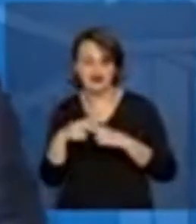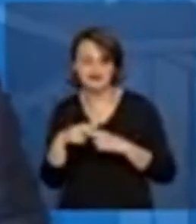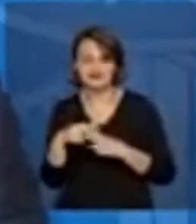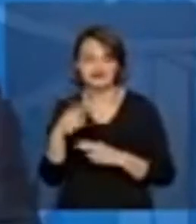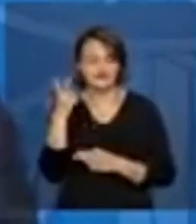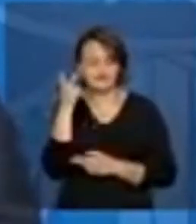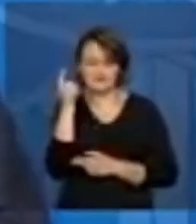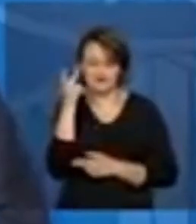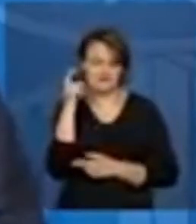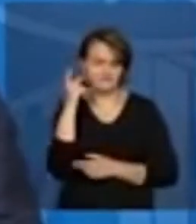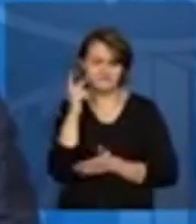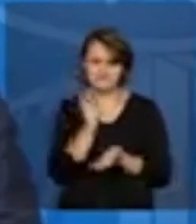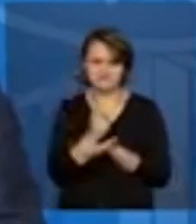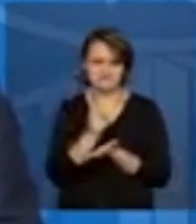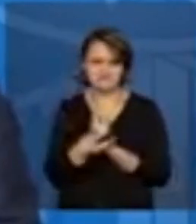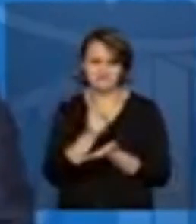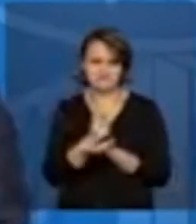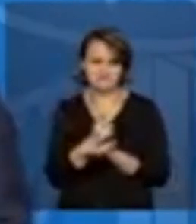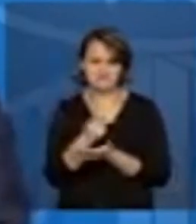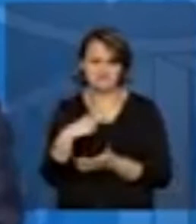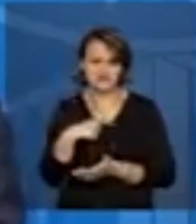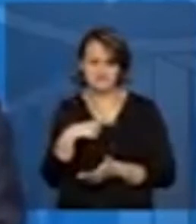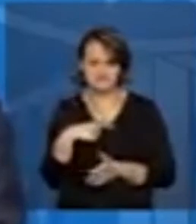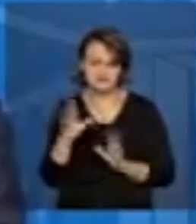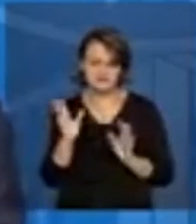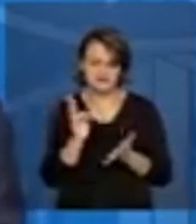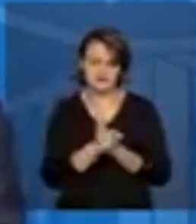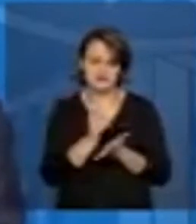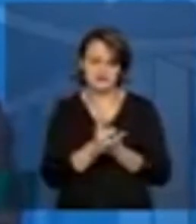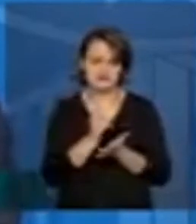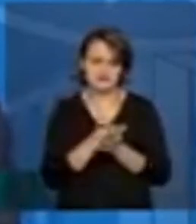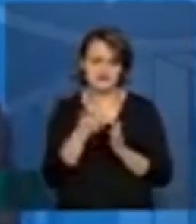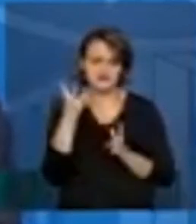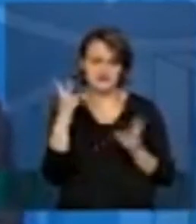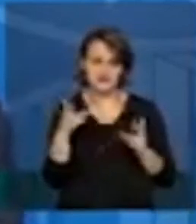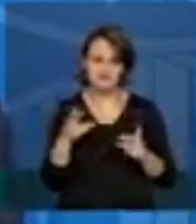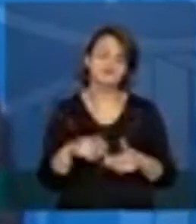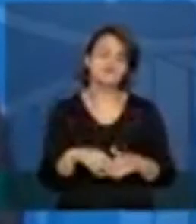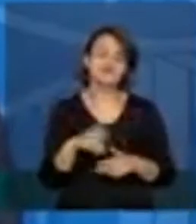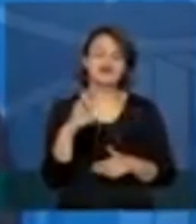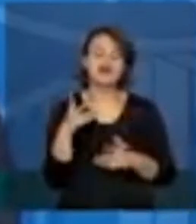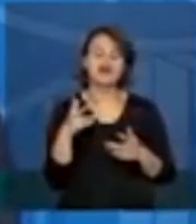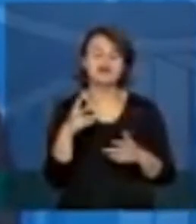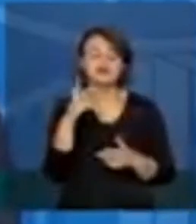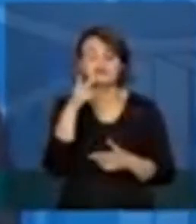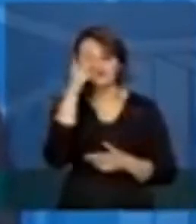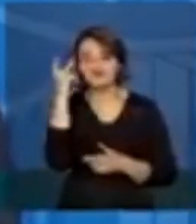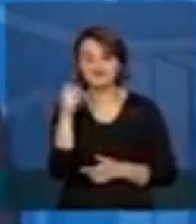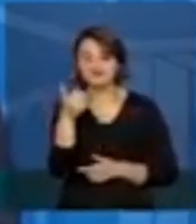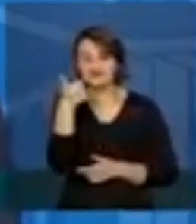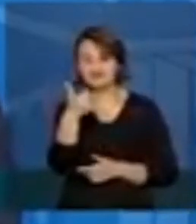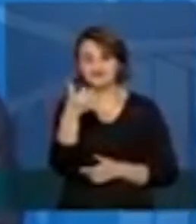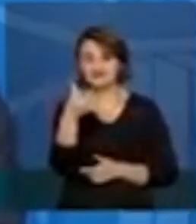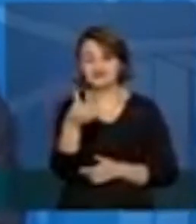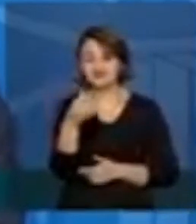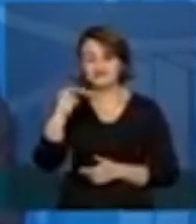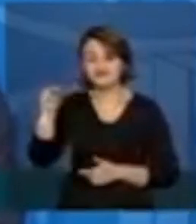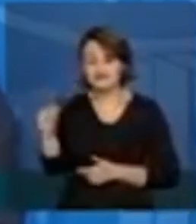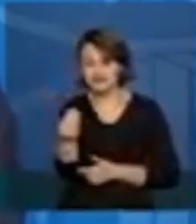como sempre foram, não muda nada, e nós estamos falando de 16 milhões de pessoas